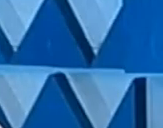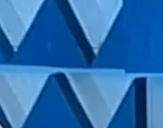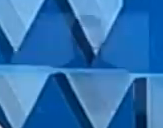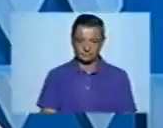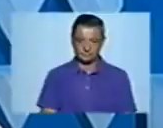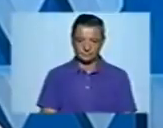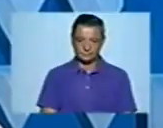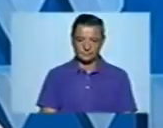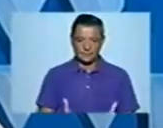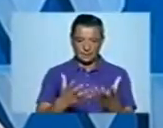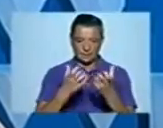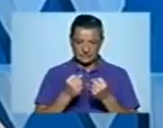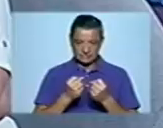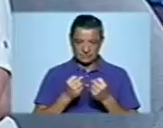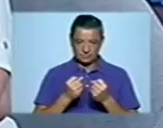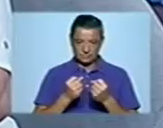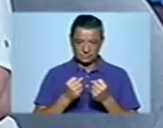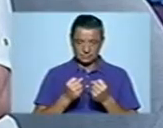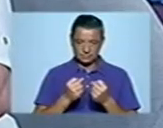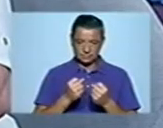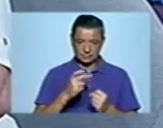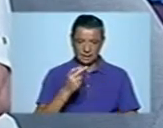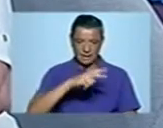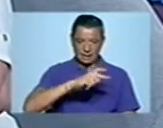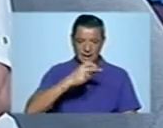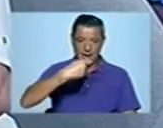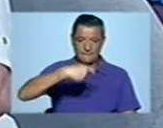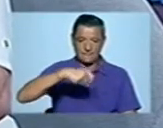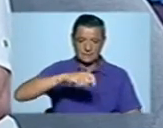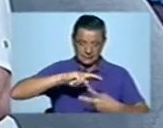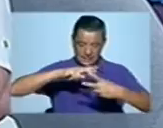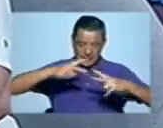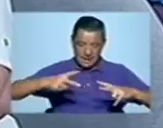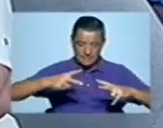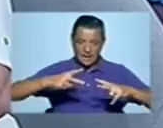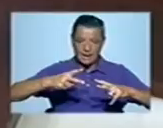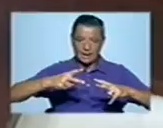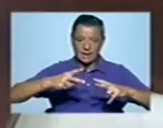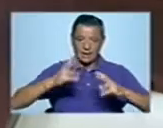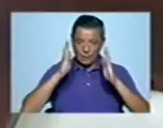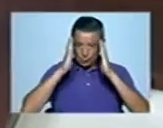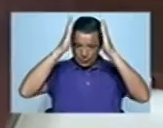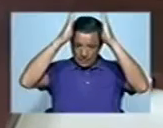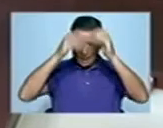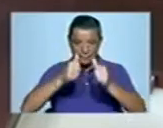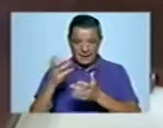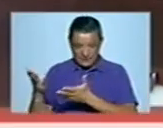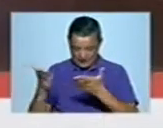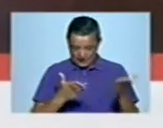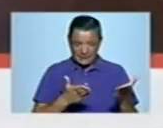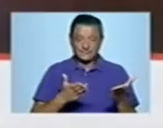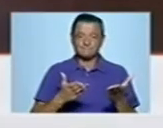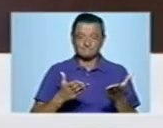E por isso mesmo recebemos com um forte aplauso a Anabela Freitas, é Presidente da Câmara Municipal de Tomar. Seja muito bem-vinda.